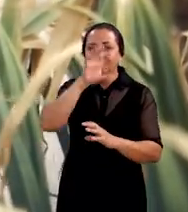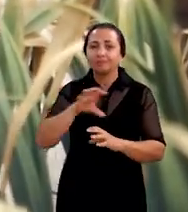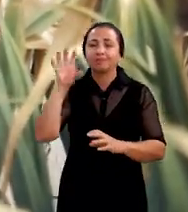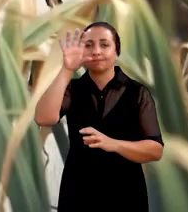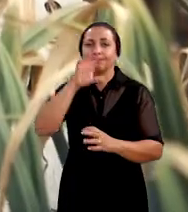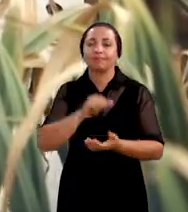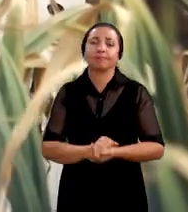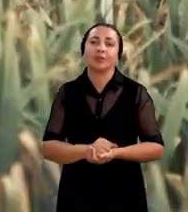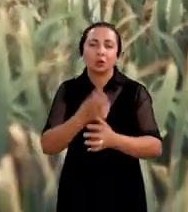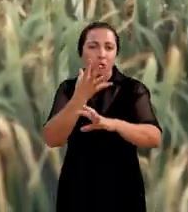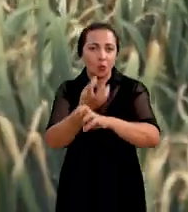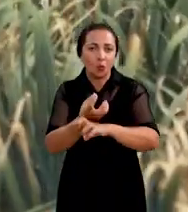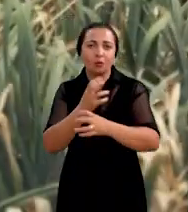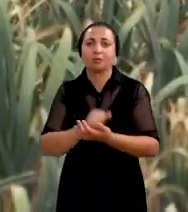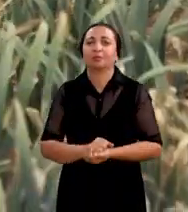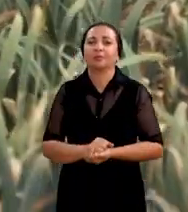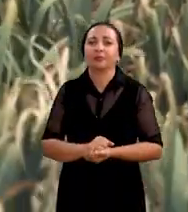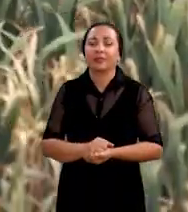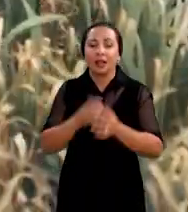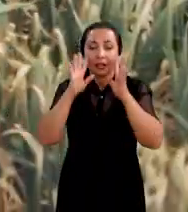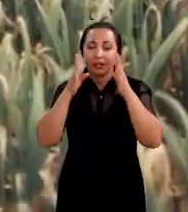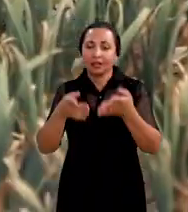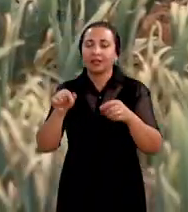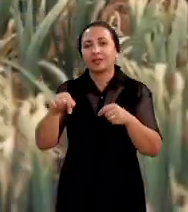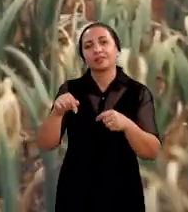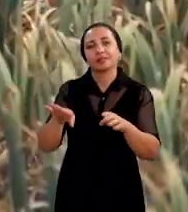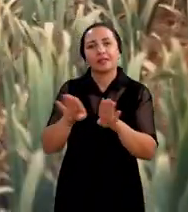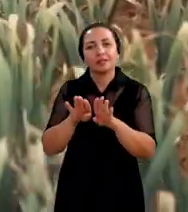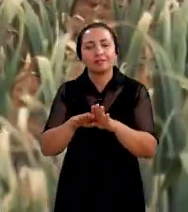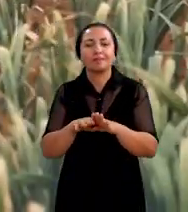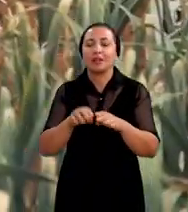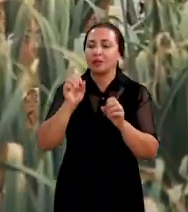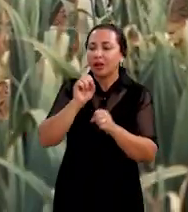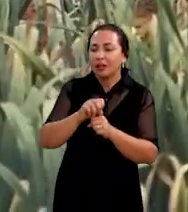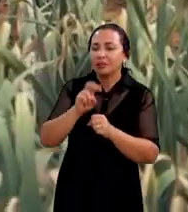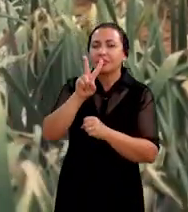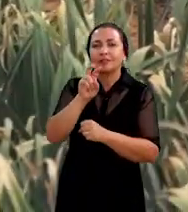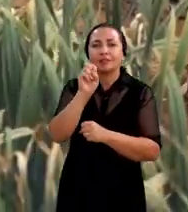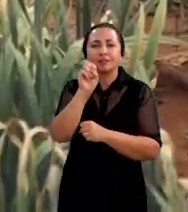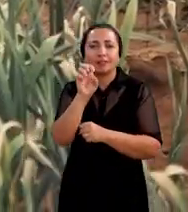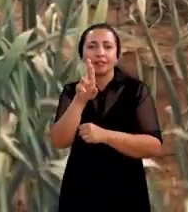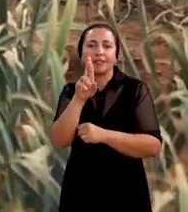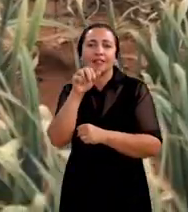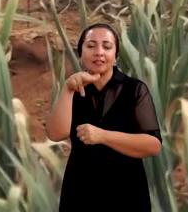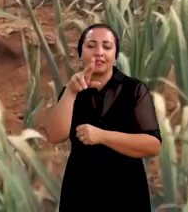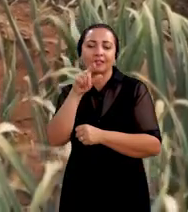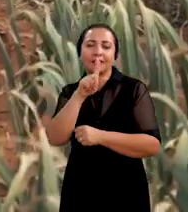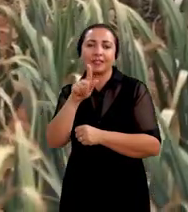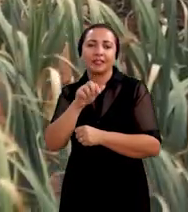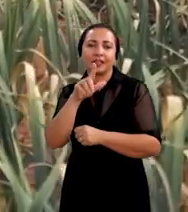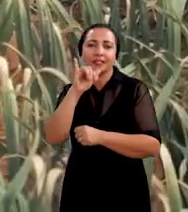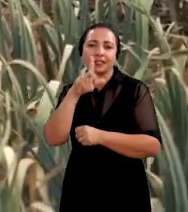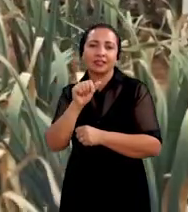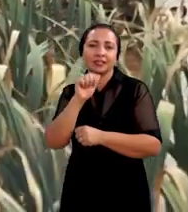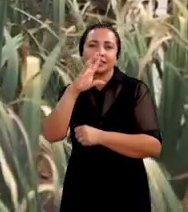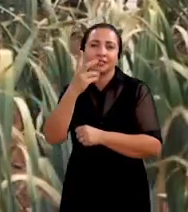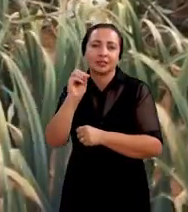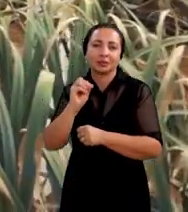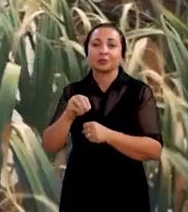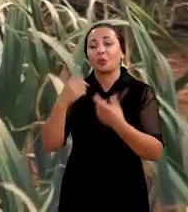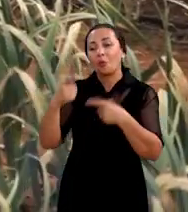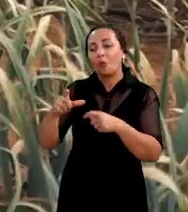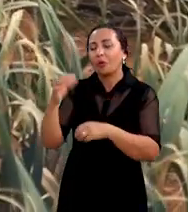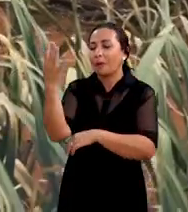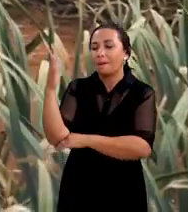condições semiáridas mas a grande atenção mesmo por aqui é com a vernalização que é uma técnica agrícola onde sementes ou